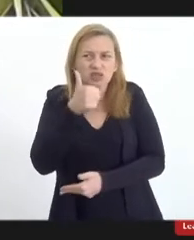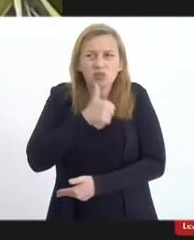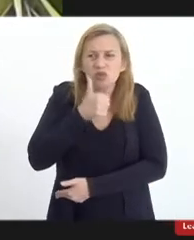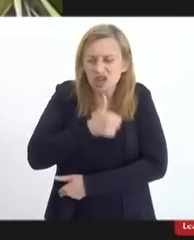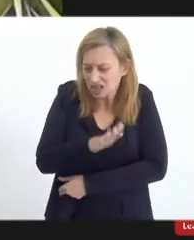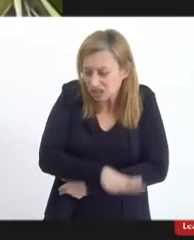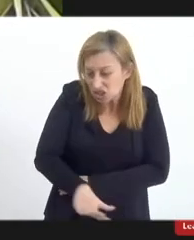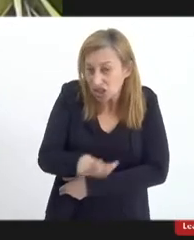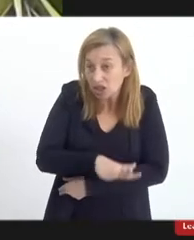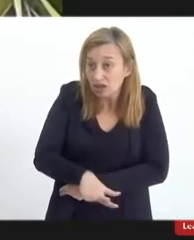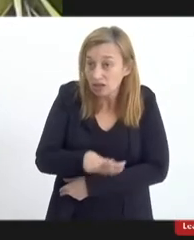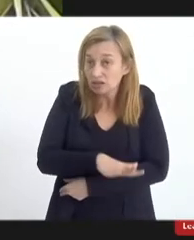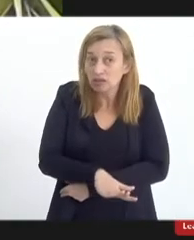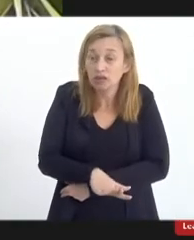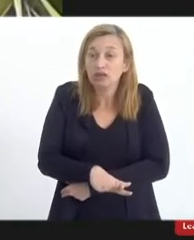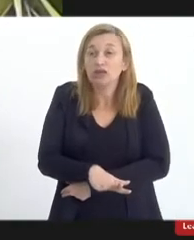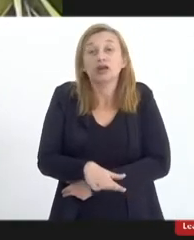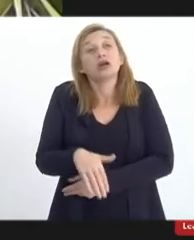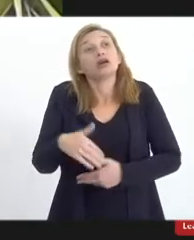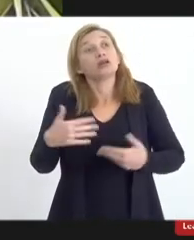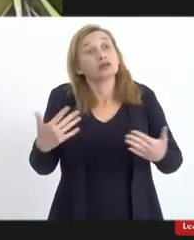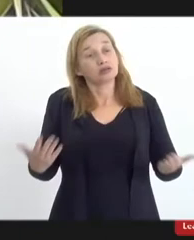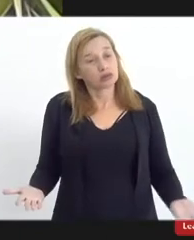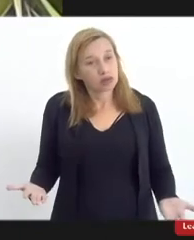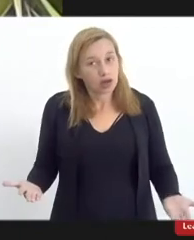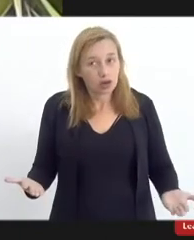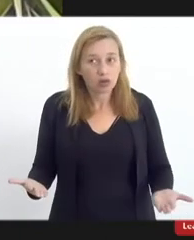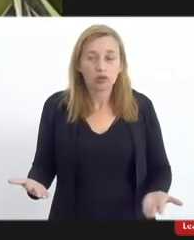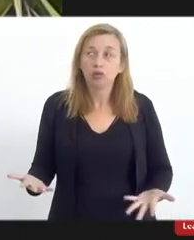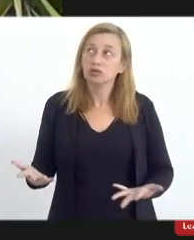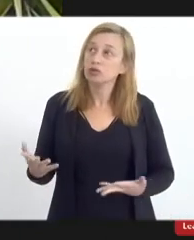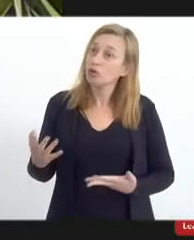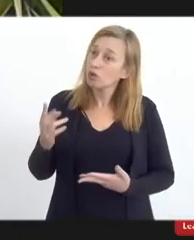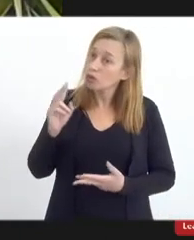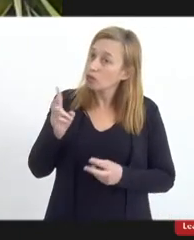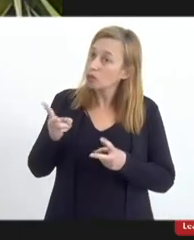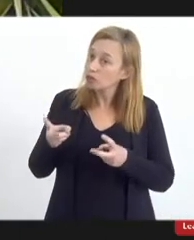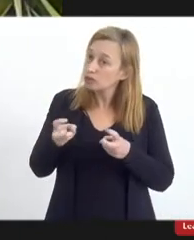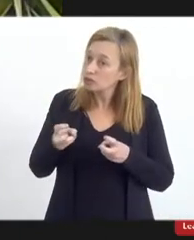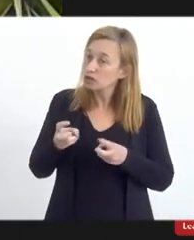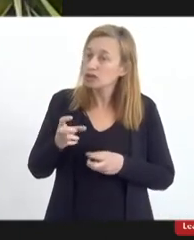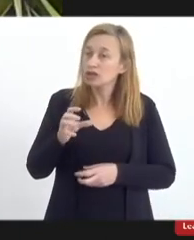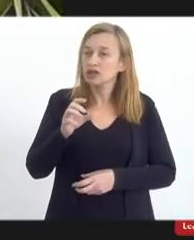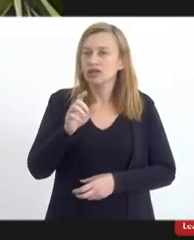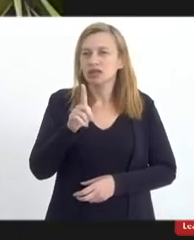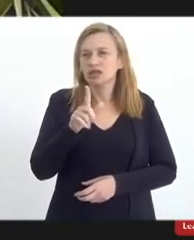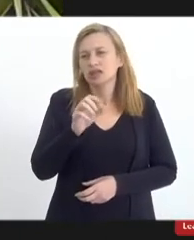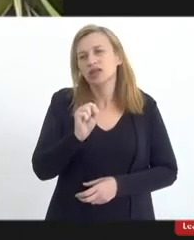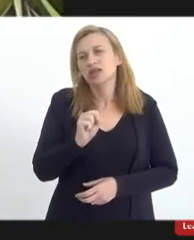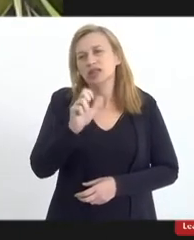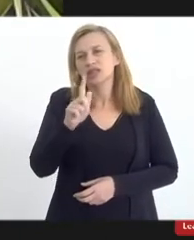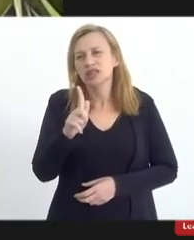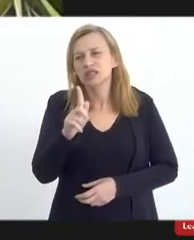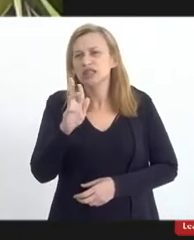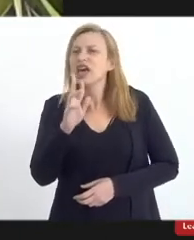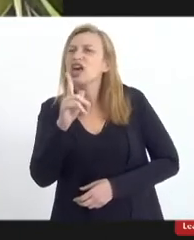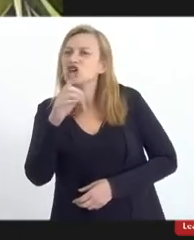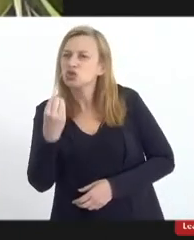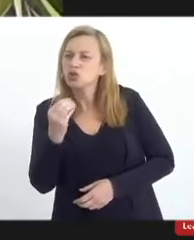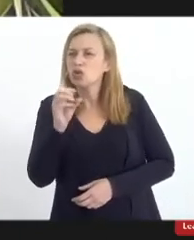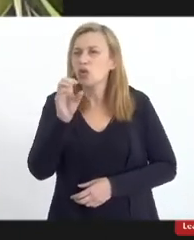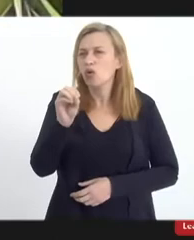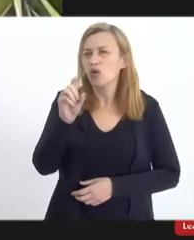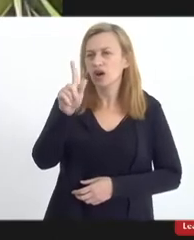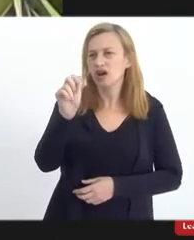crianças, então, quando eu tive o conhecimento que o Sérgio Ogan, né, da Afro Estacuá, estaria